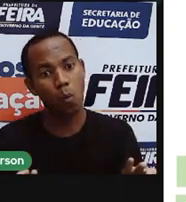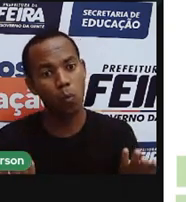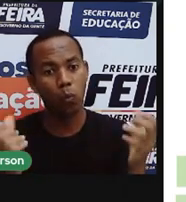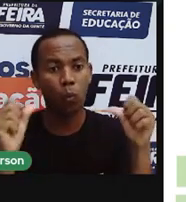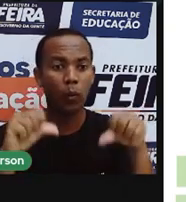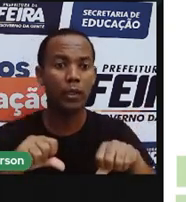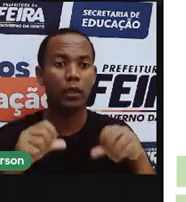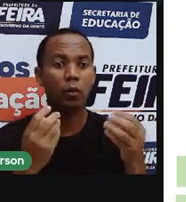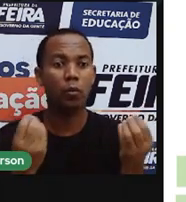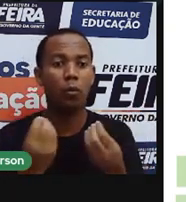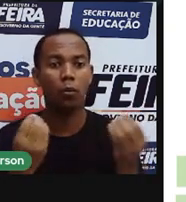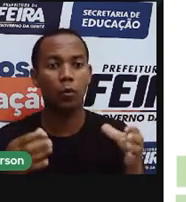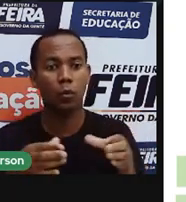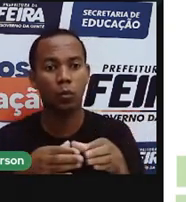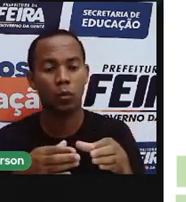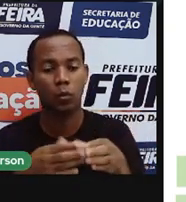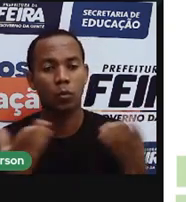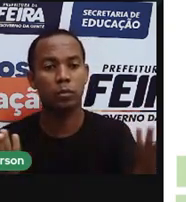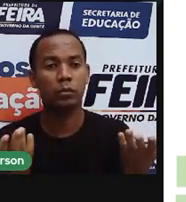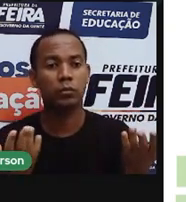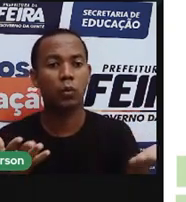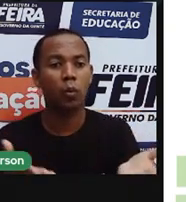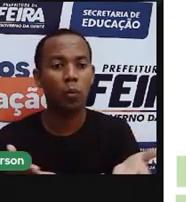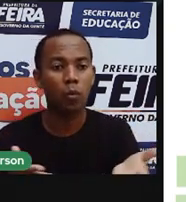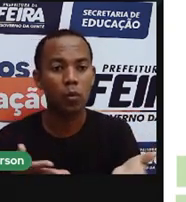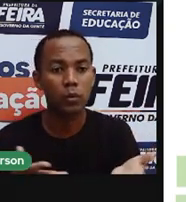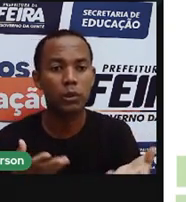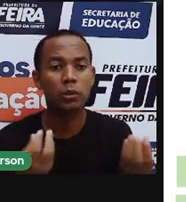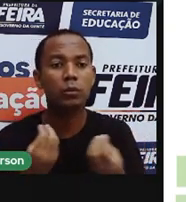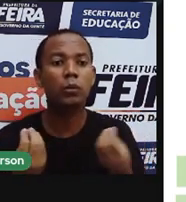indígenas? Até hoje, como é que estamos aí?